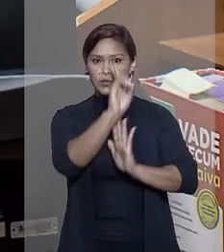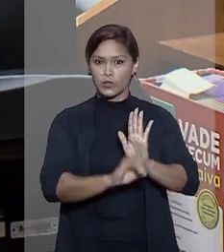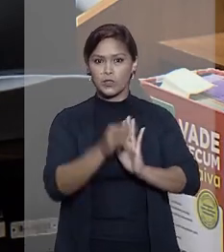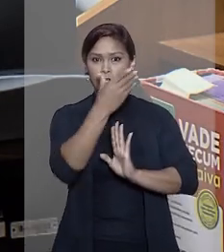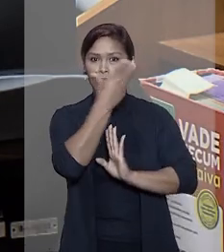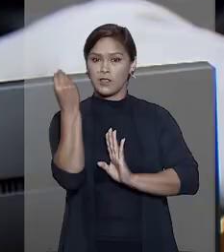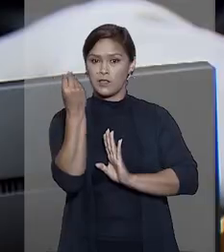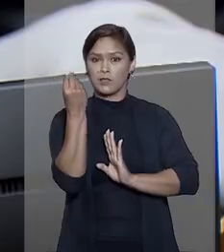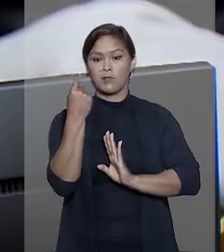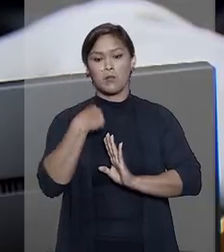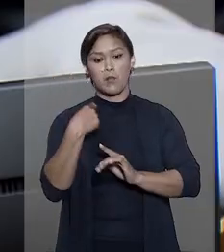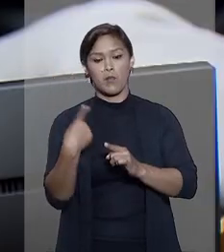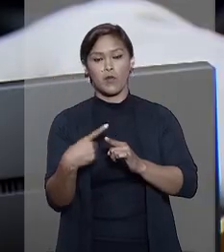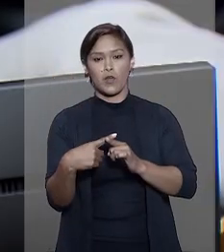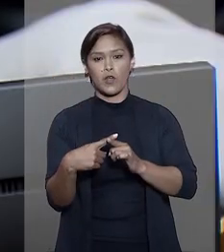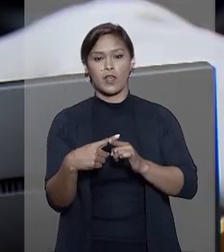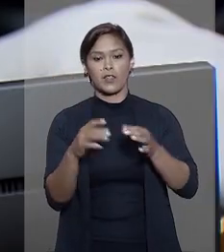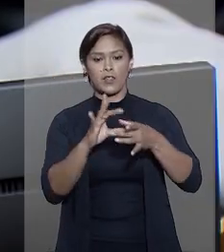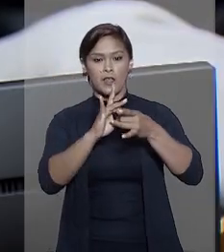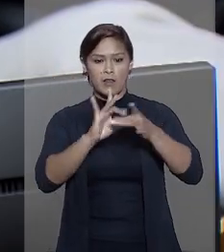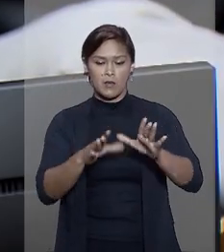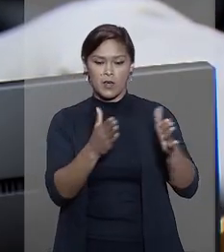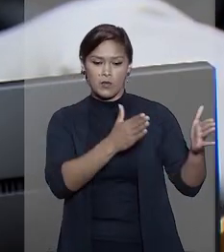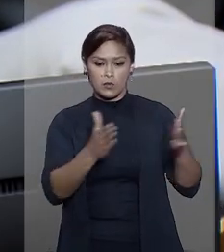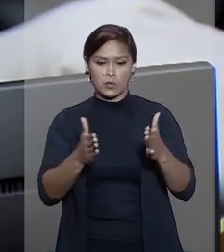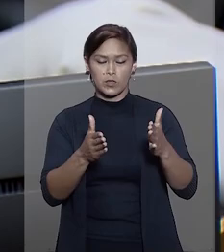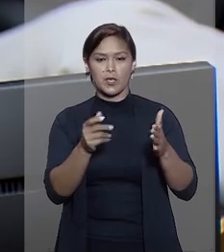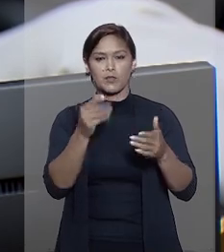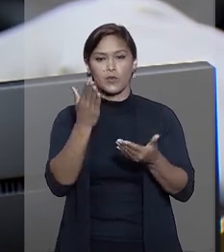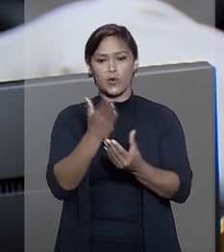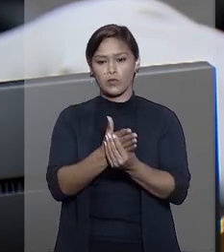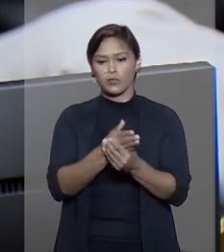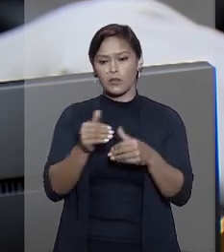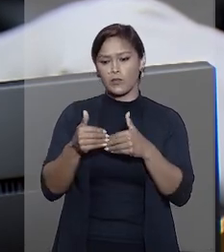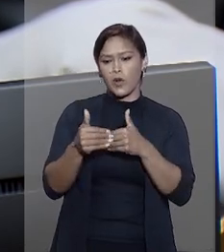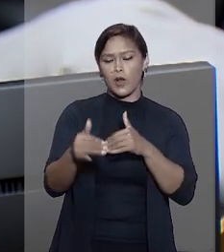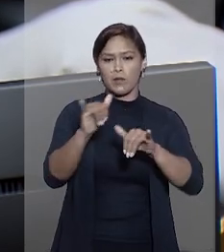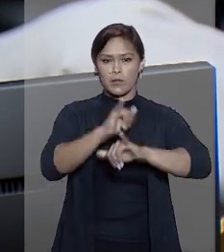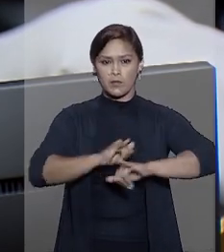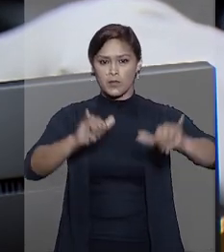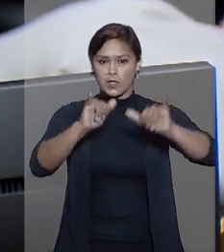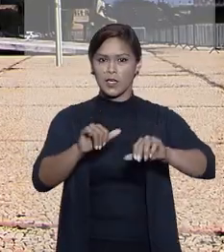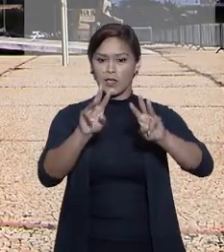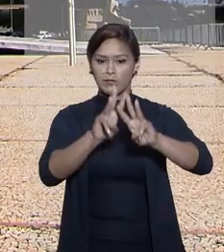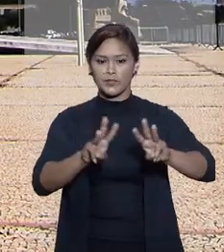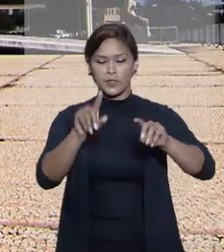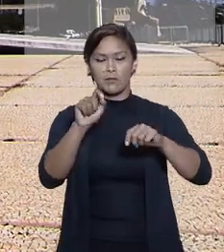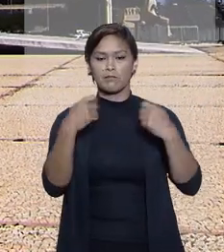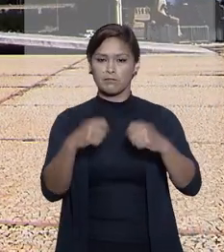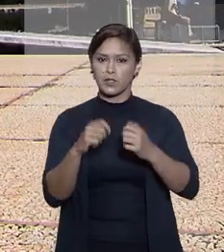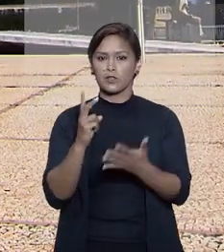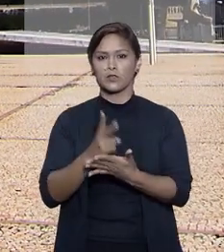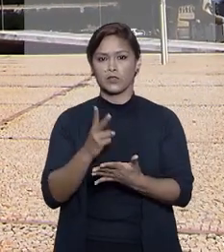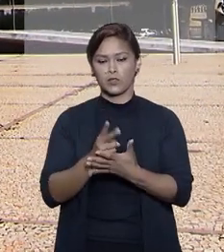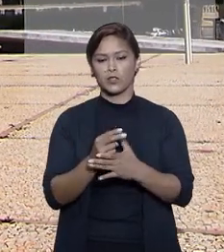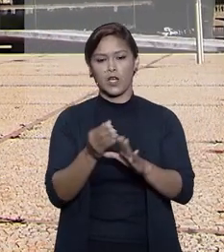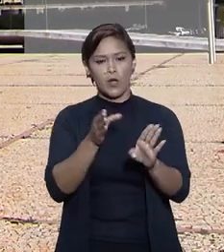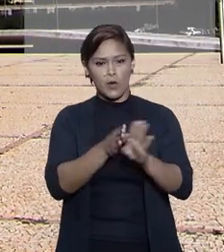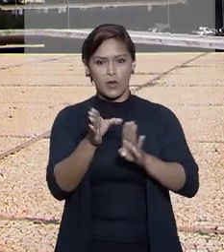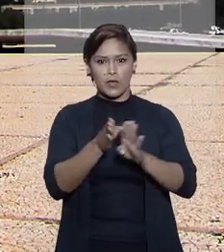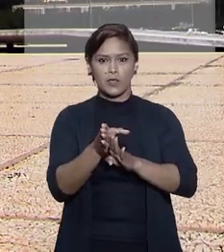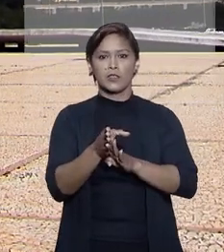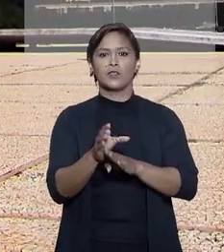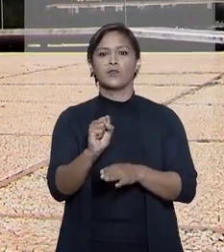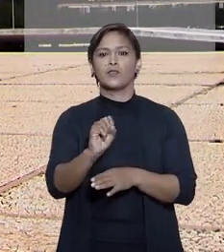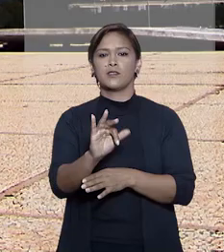homem ao esquecimento por causa da absolvição e do tempo transcorrido desde a publicação da notícia, deve prevalecer a orientação